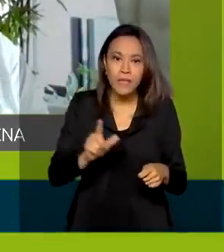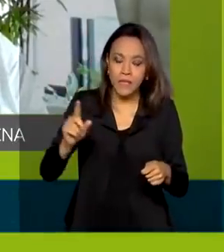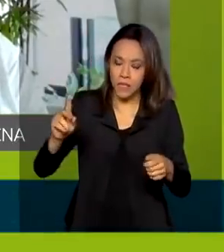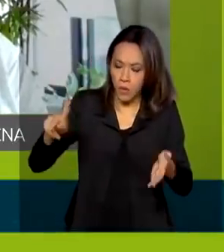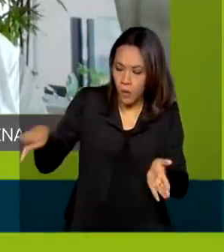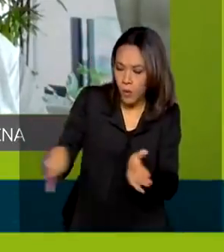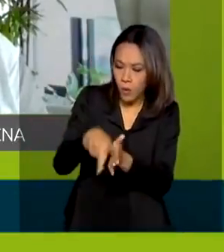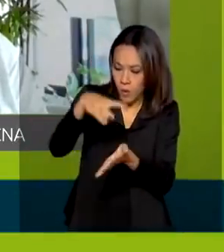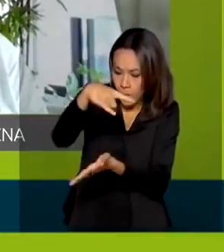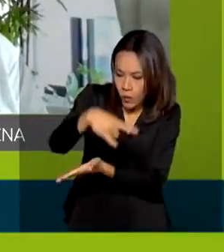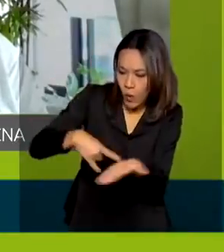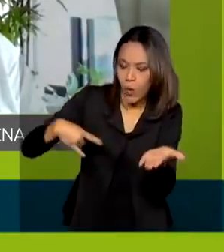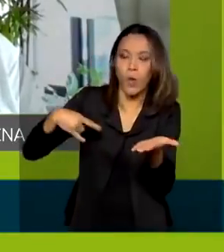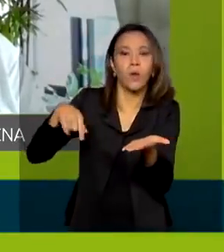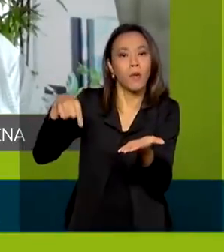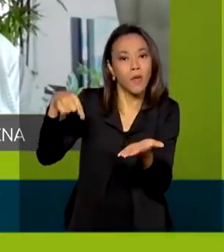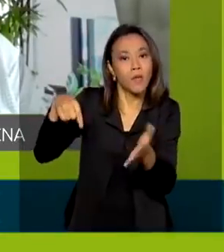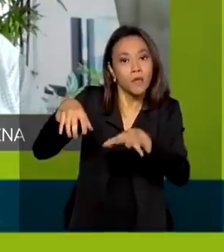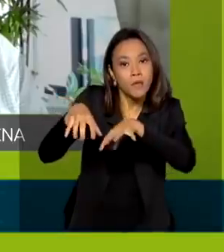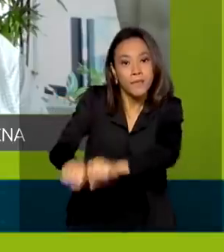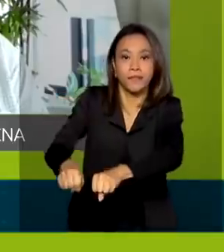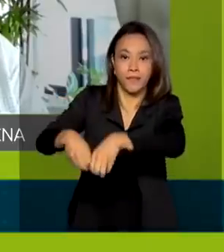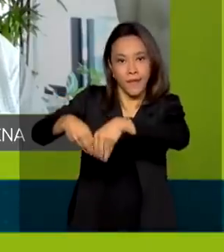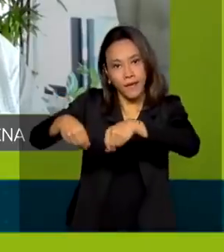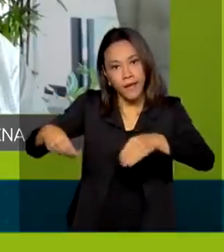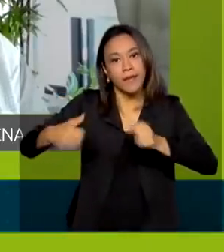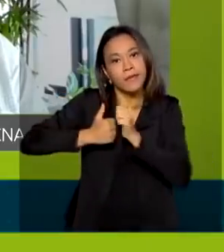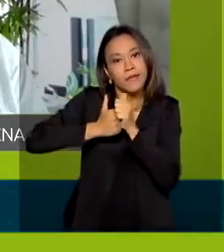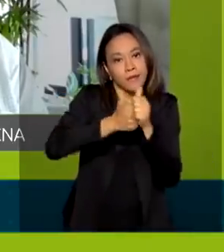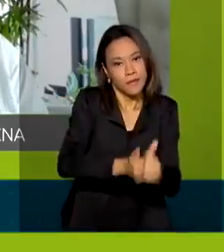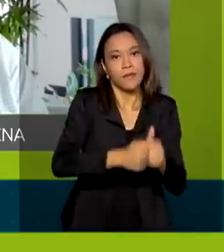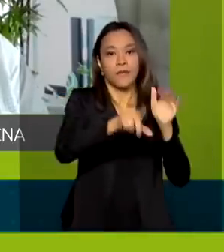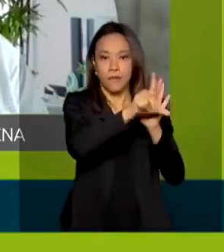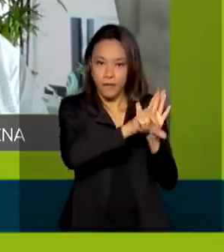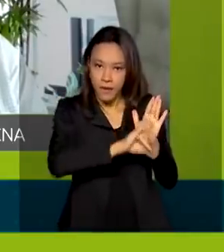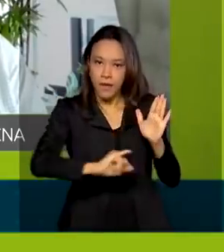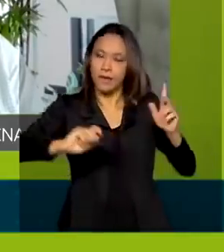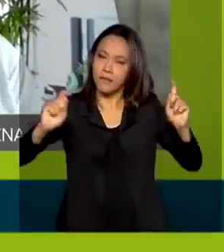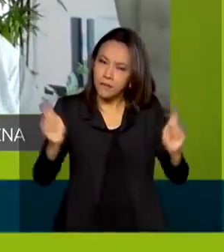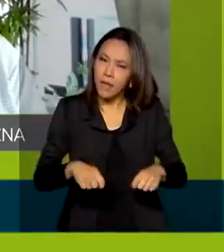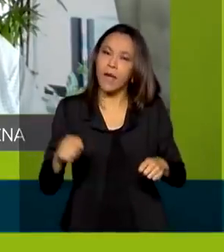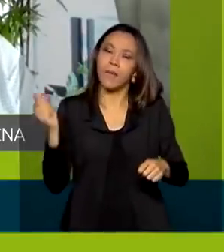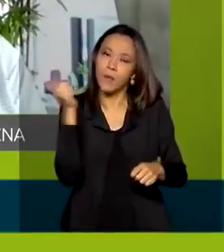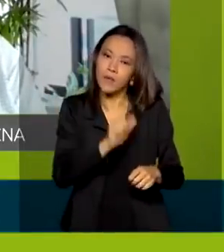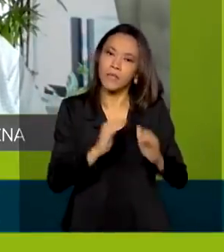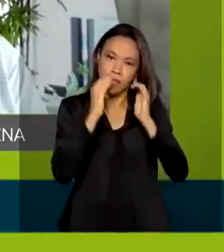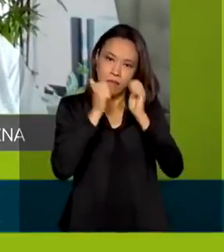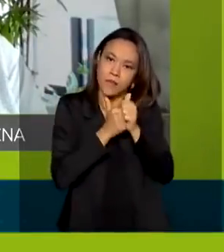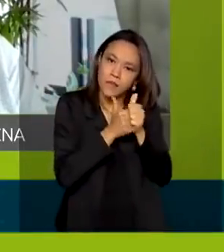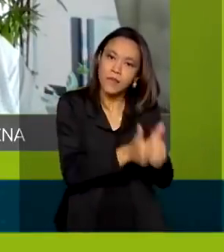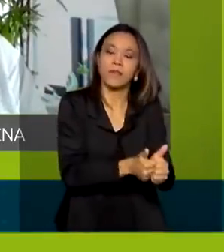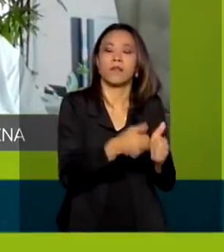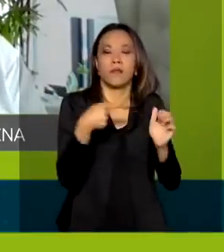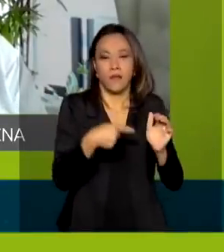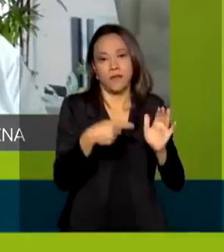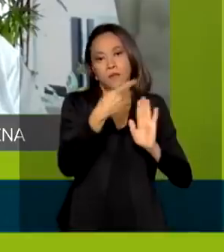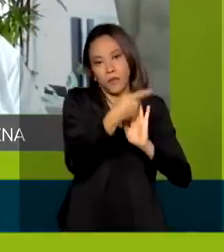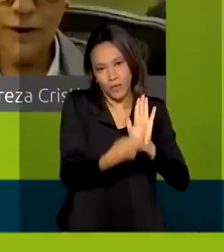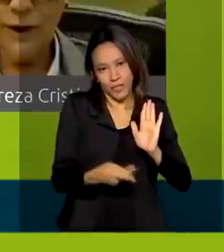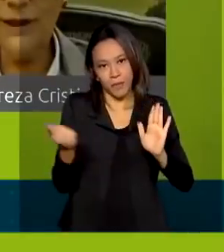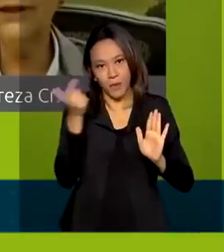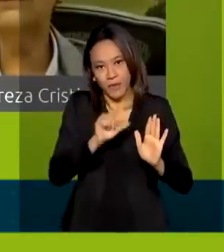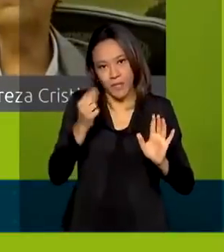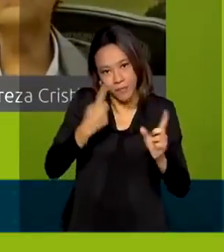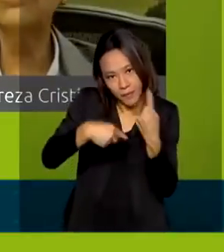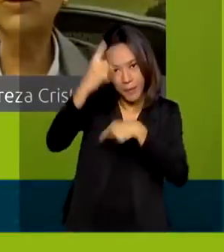perante a lei. Vai também mostrar que é possível esse projeto ser economicamente viável e com resultado.